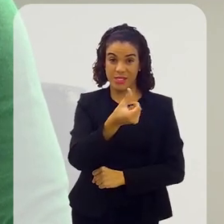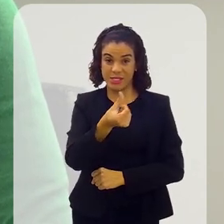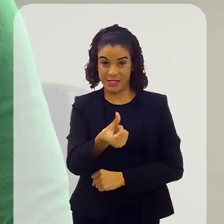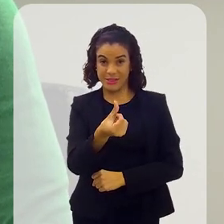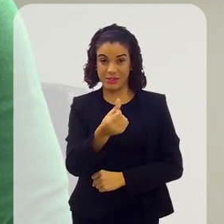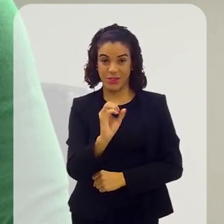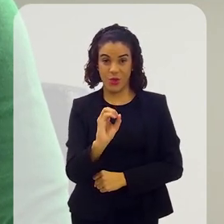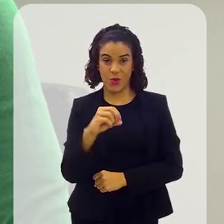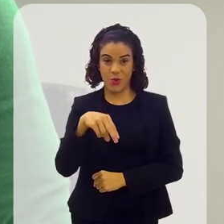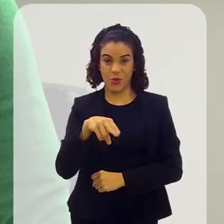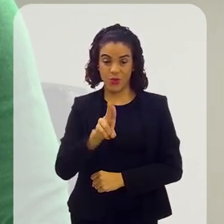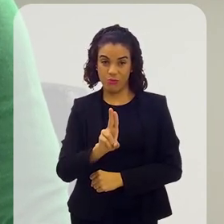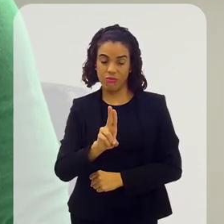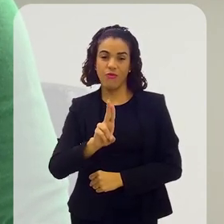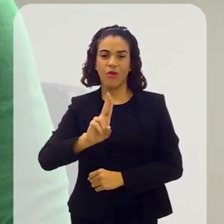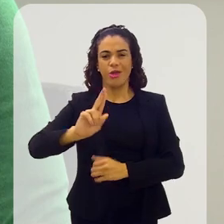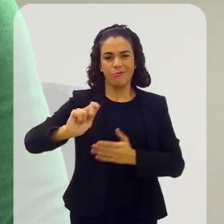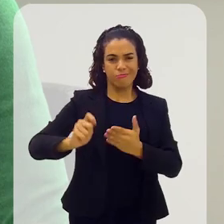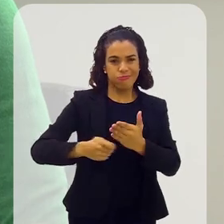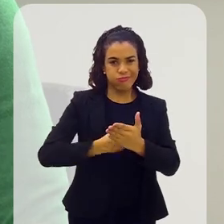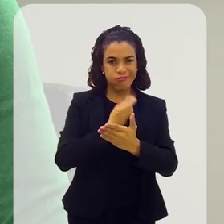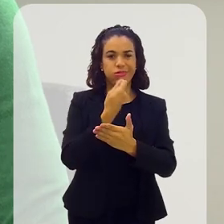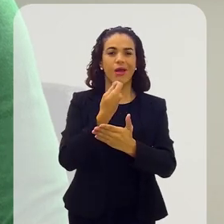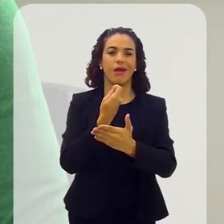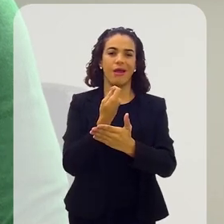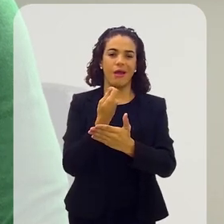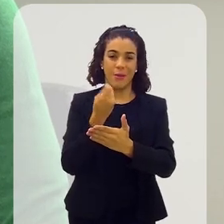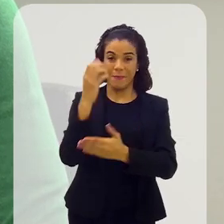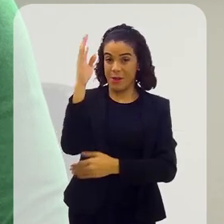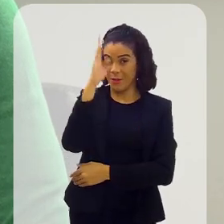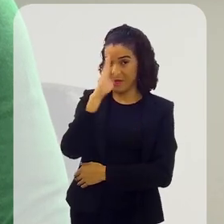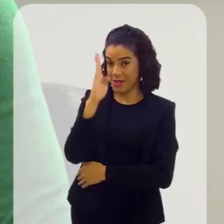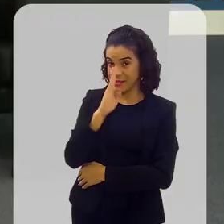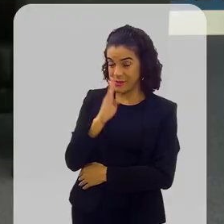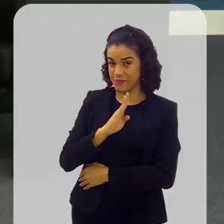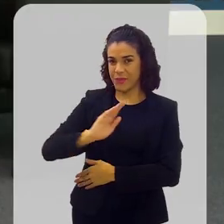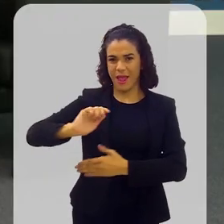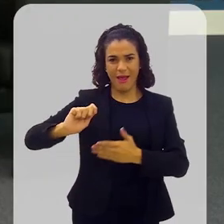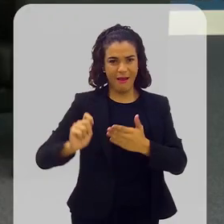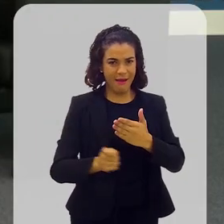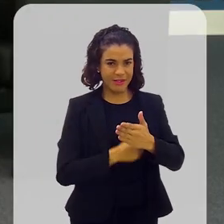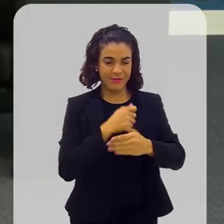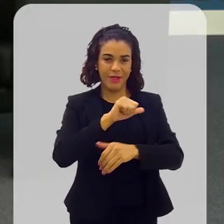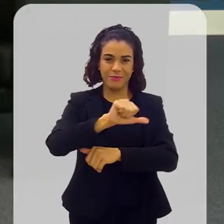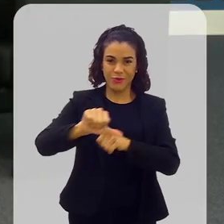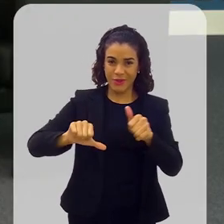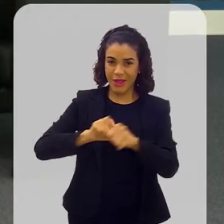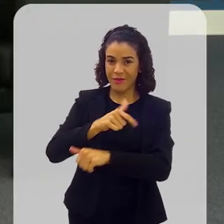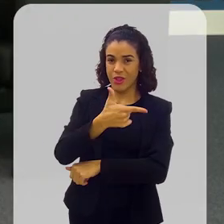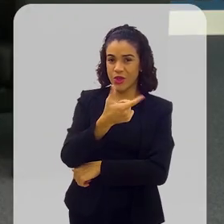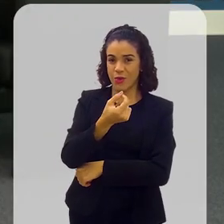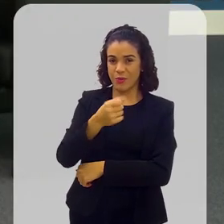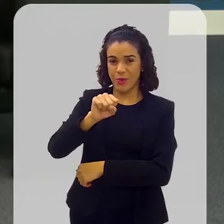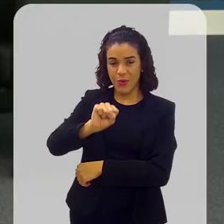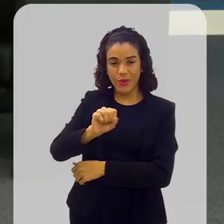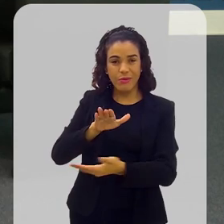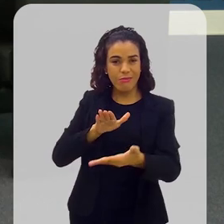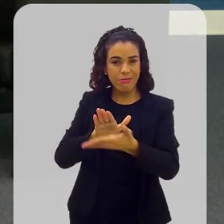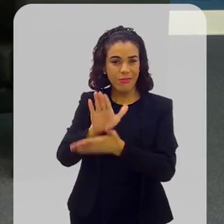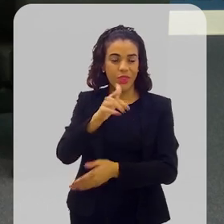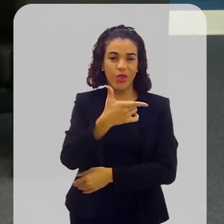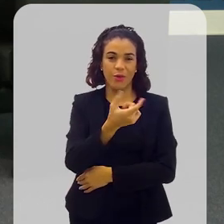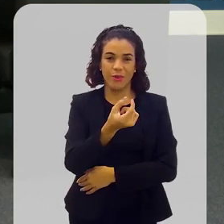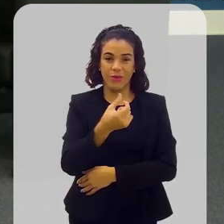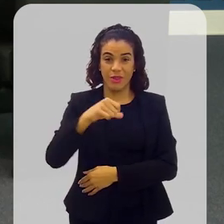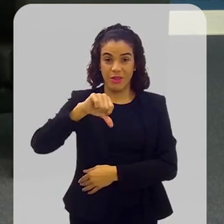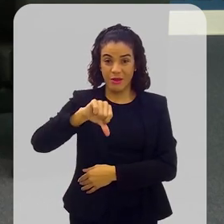Essa convenção foi ratificada e promulgada pelo Brasil, ratificada em 2008, promulgada em 2009 e